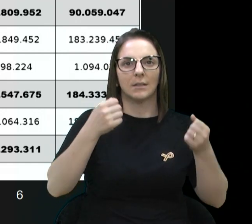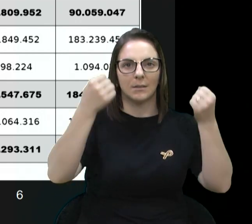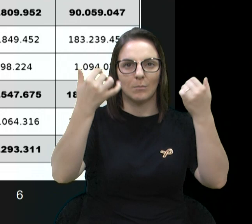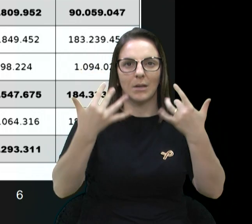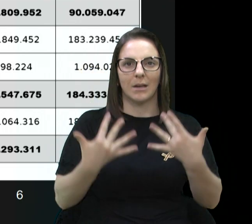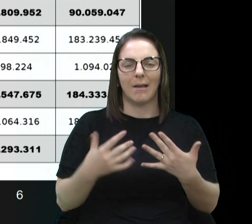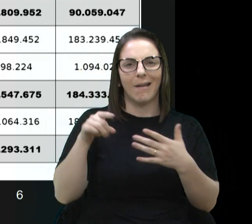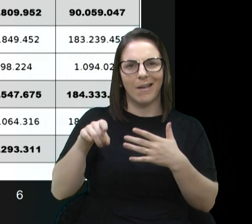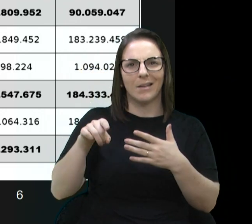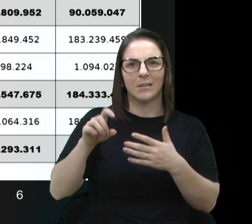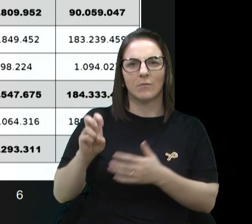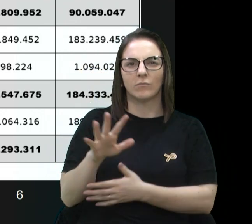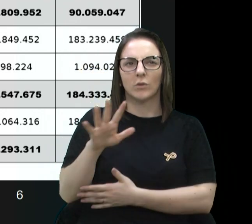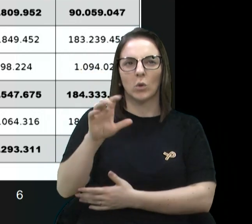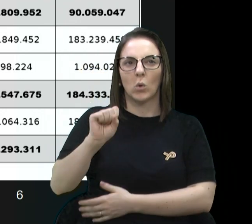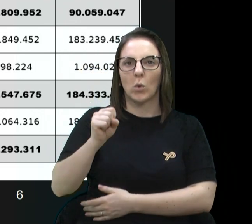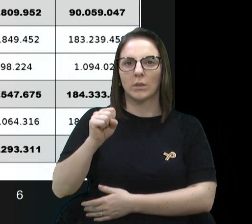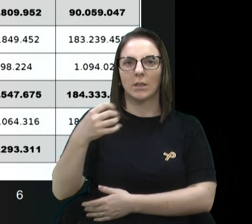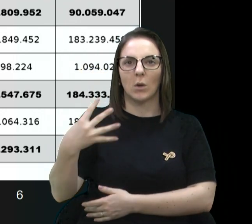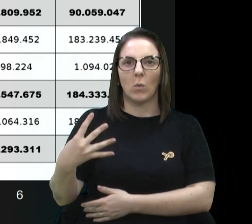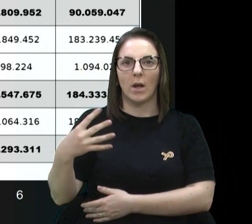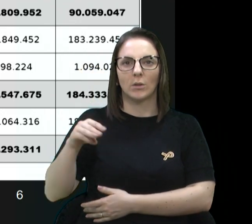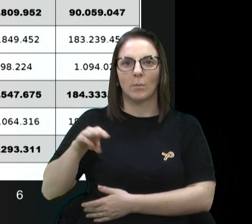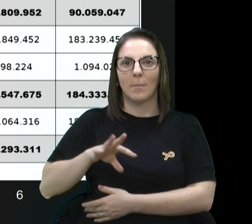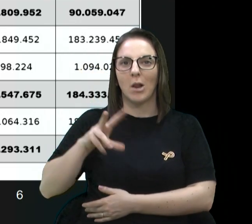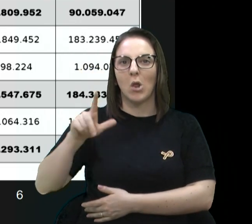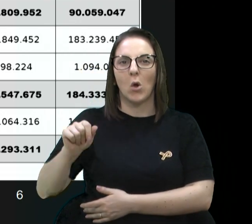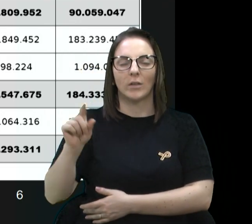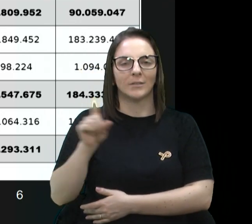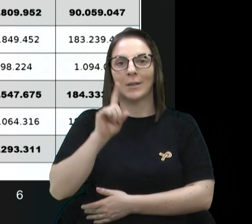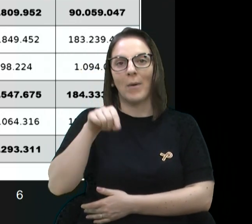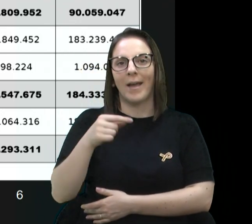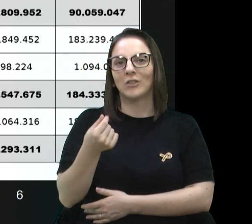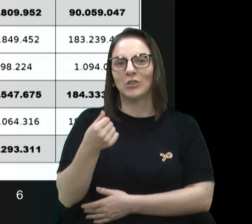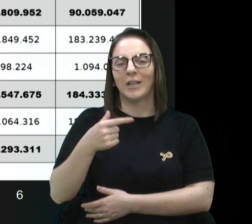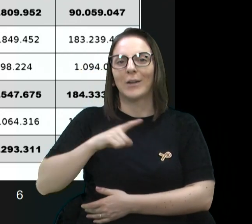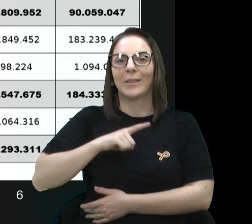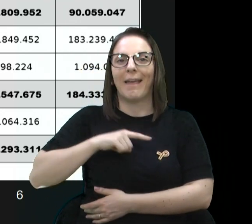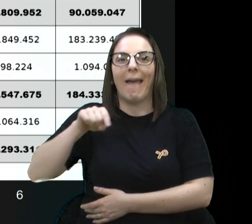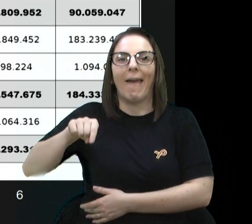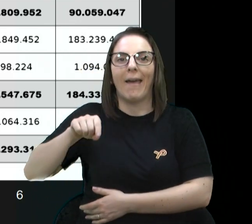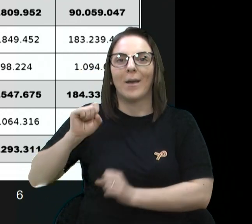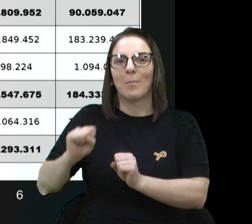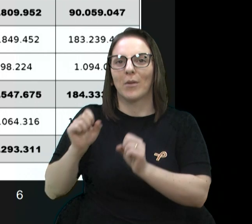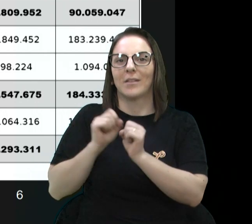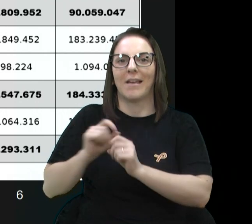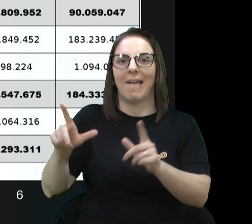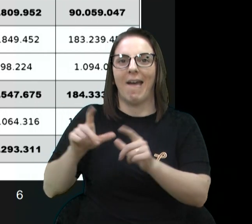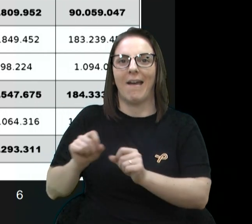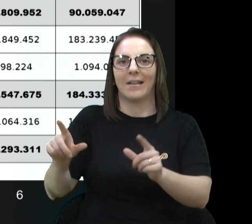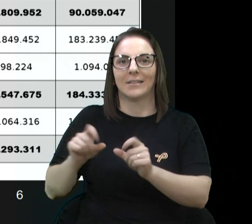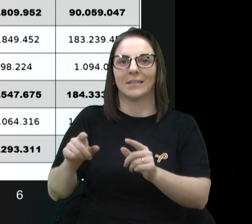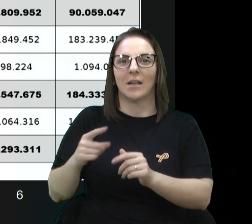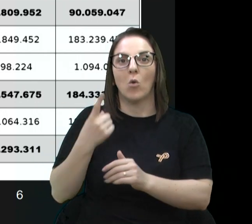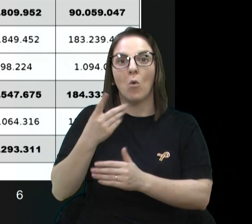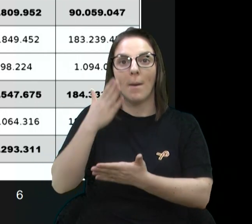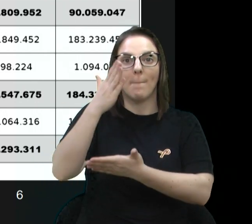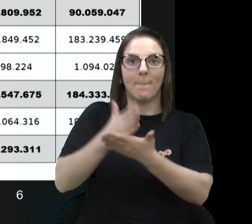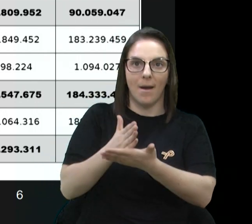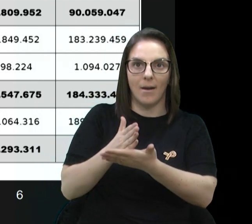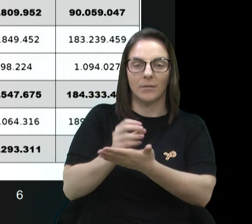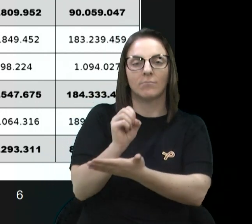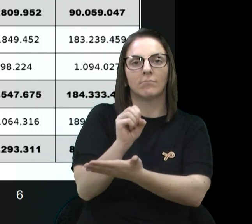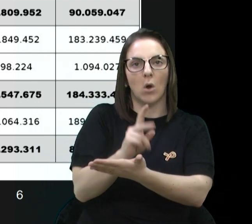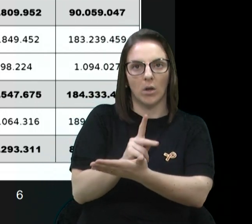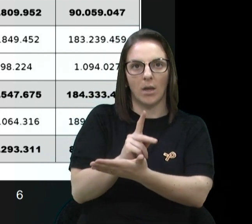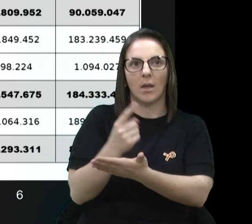84.000.000. Não é um dinheiro novo que está aí para ser gasto. É um dinheiro que uma parte, sim, e outra parte é um dinheiro